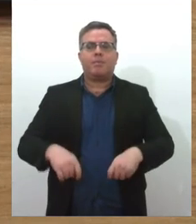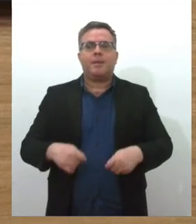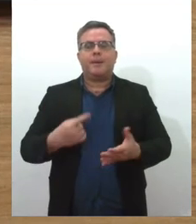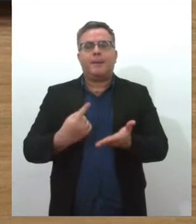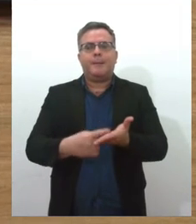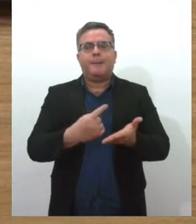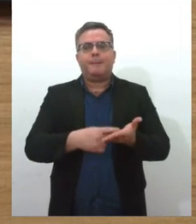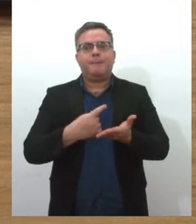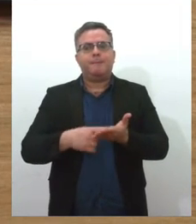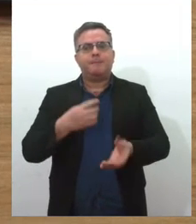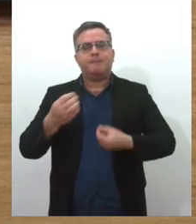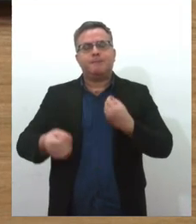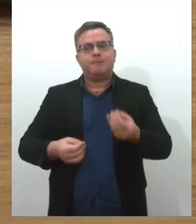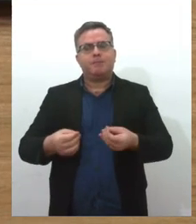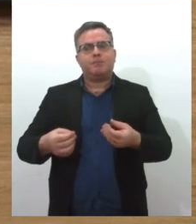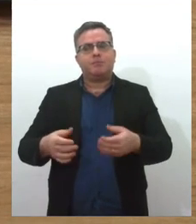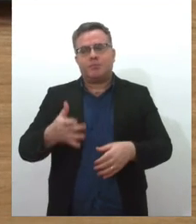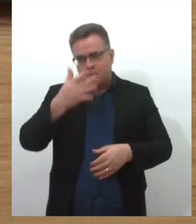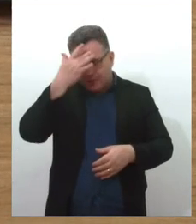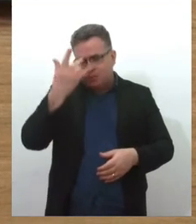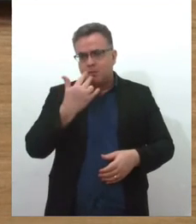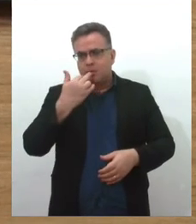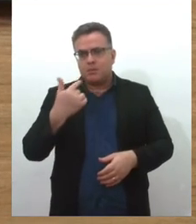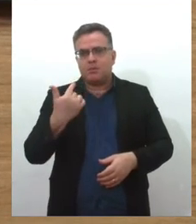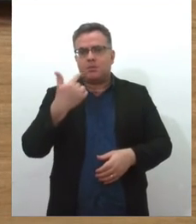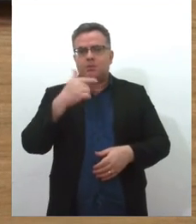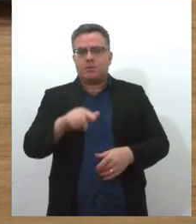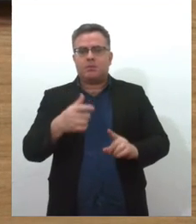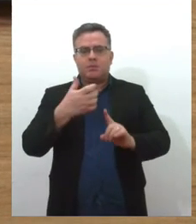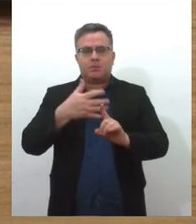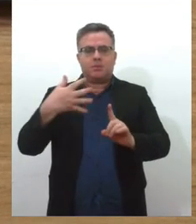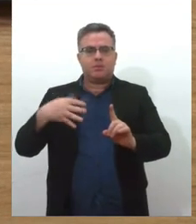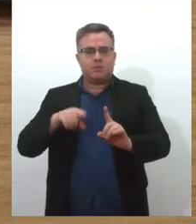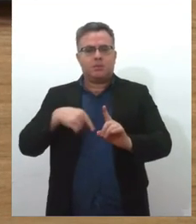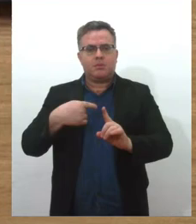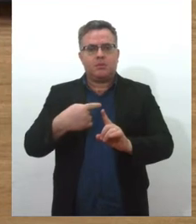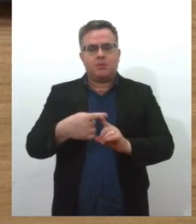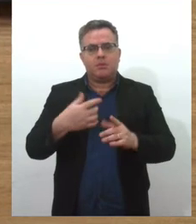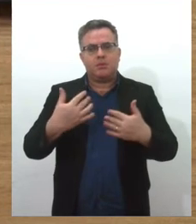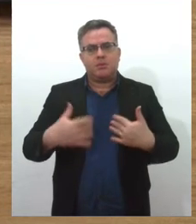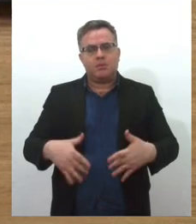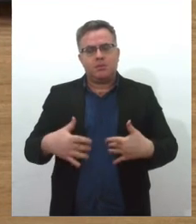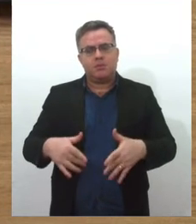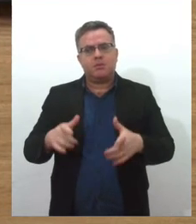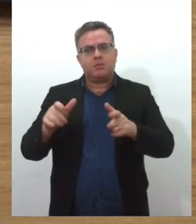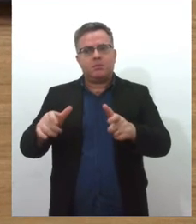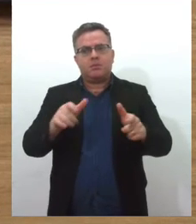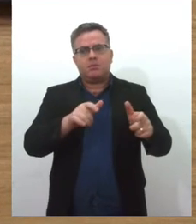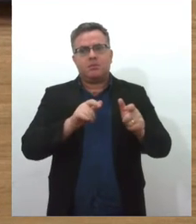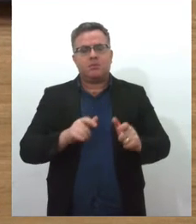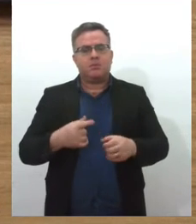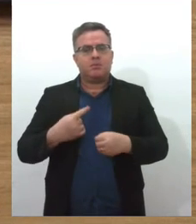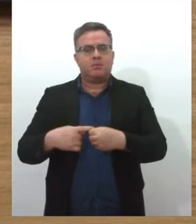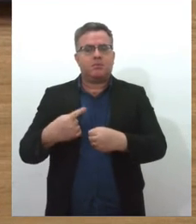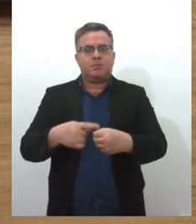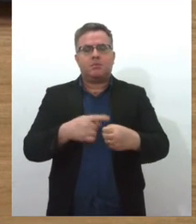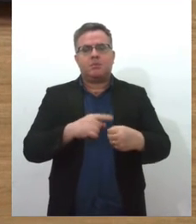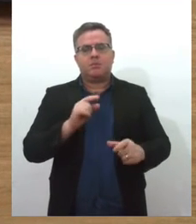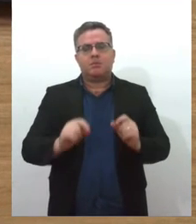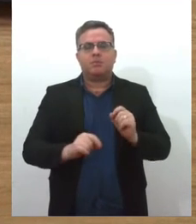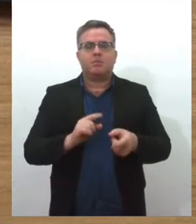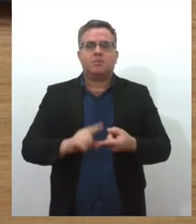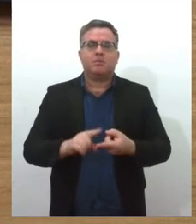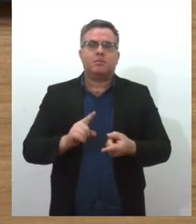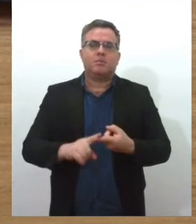e estrangeiros e população LGBTQIA+. Essas unidades localizadas no interior do Estado também